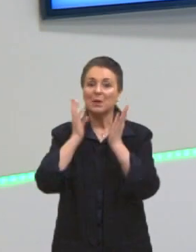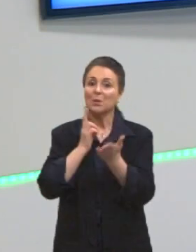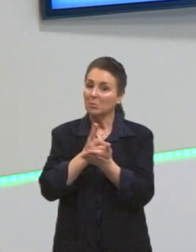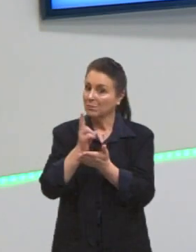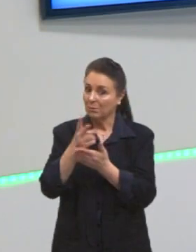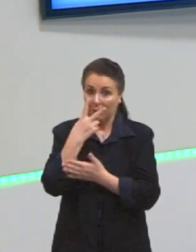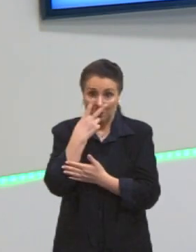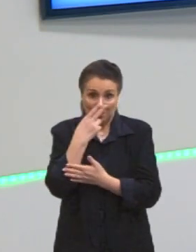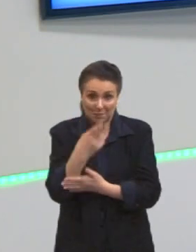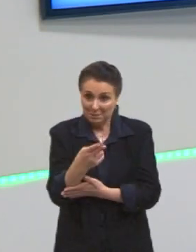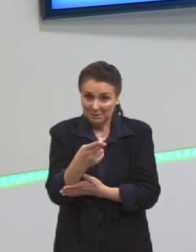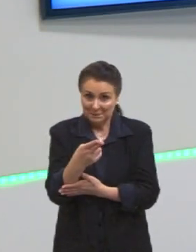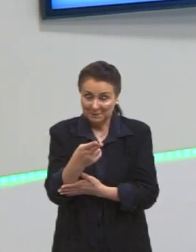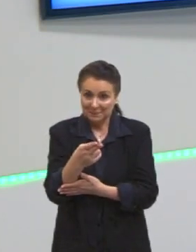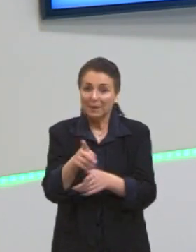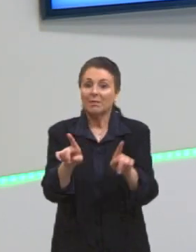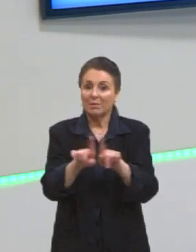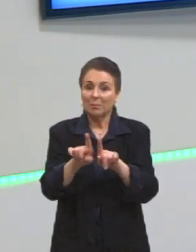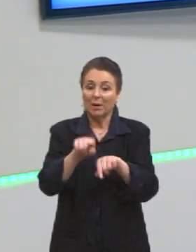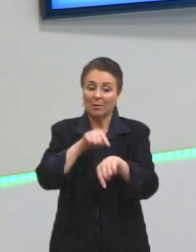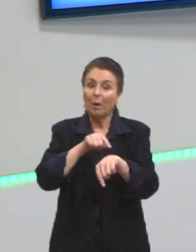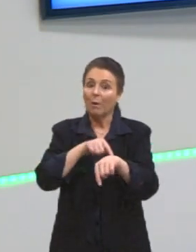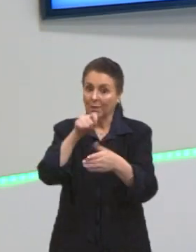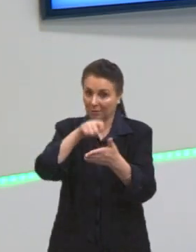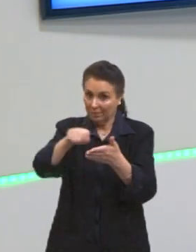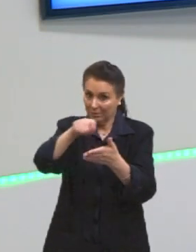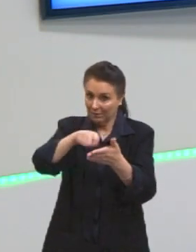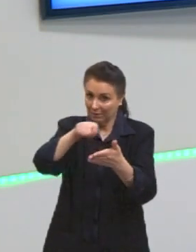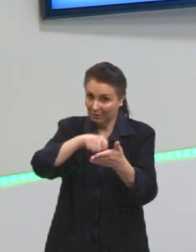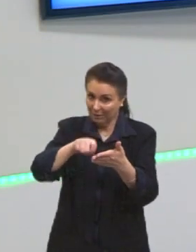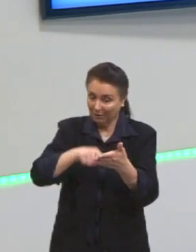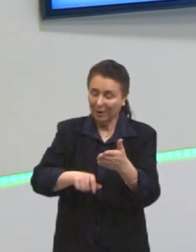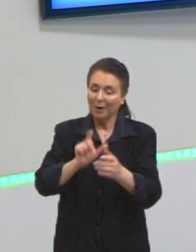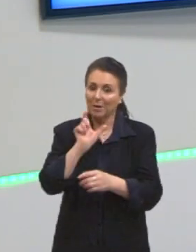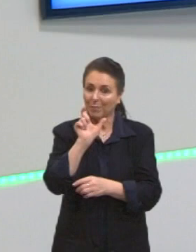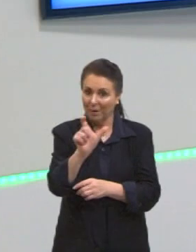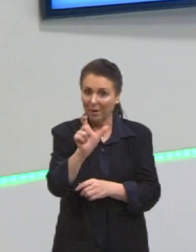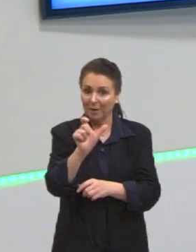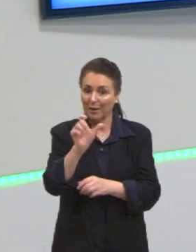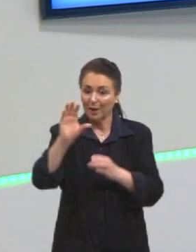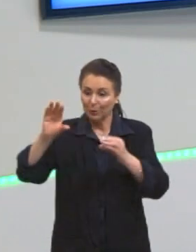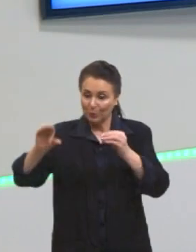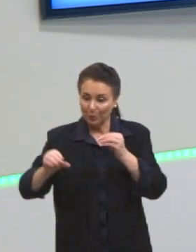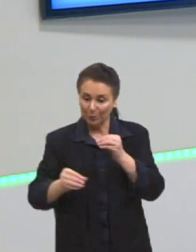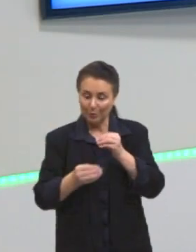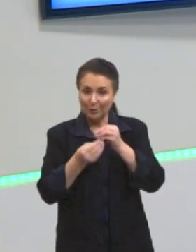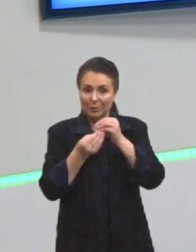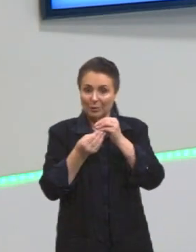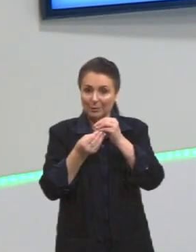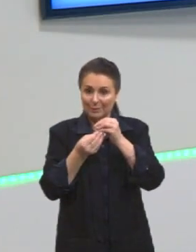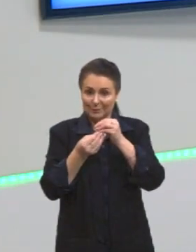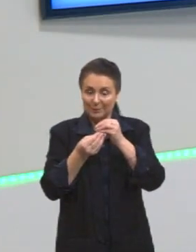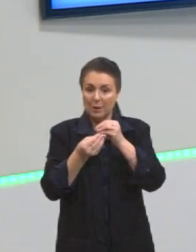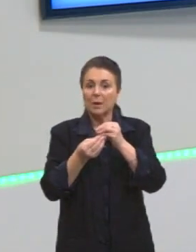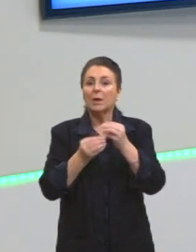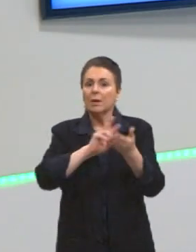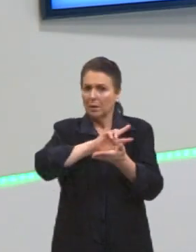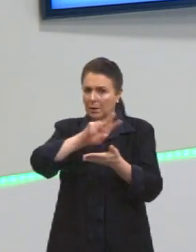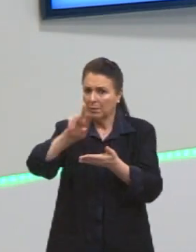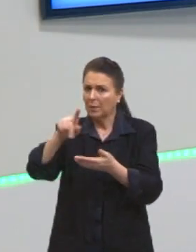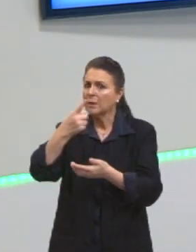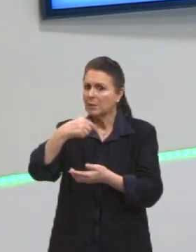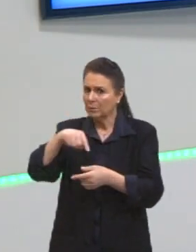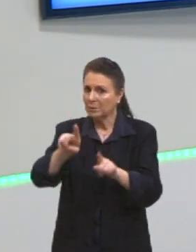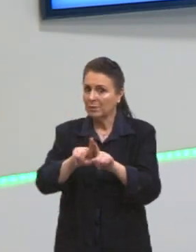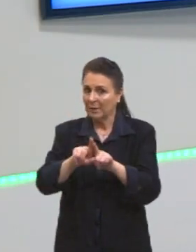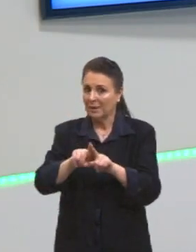Shakespeare, também na hora da grafia, de fazer a palavra derivada shakespeariano. Certo? Isso com várias outras. Eu citei esse